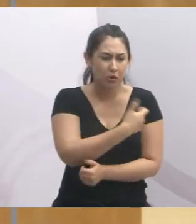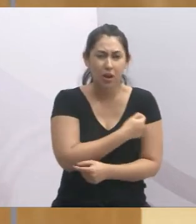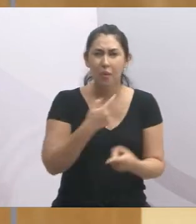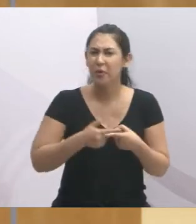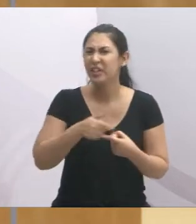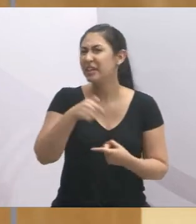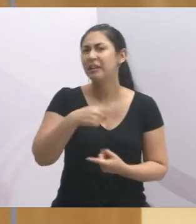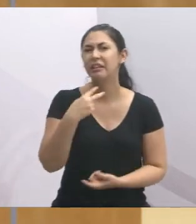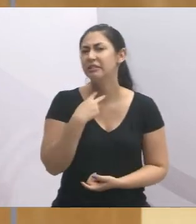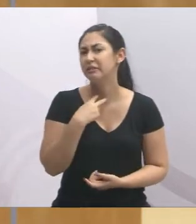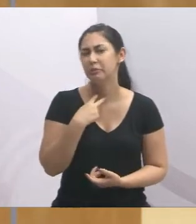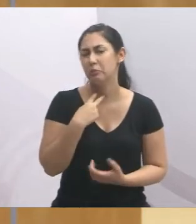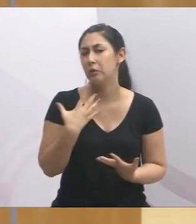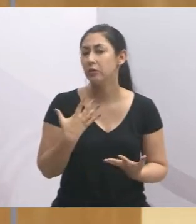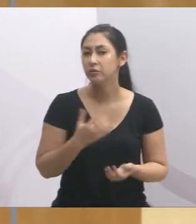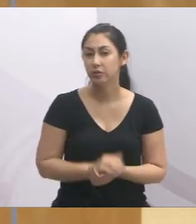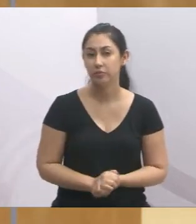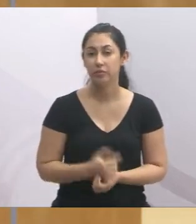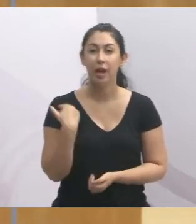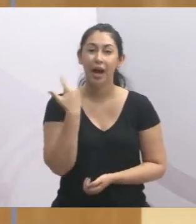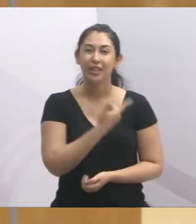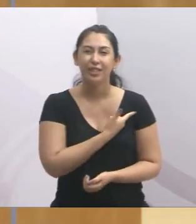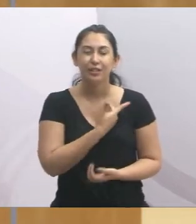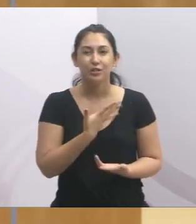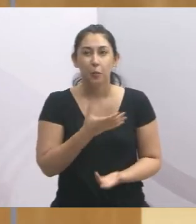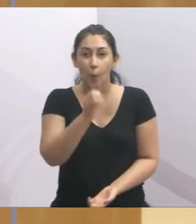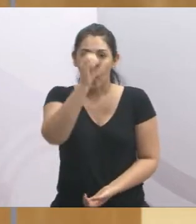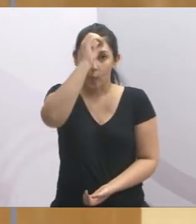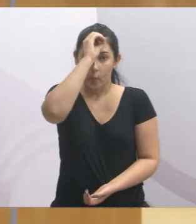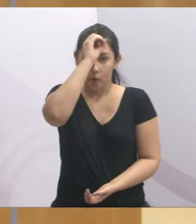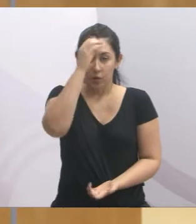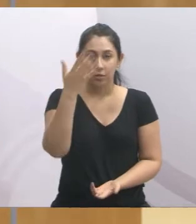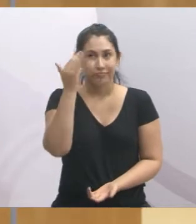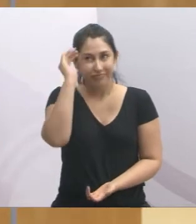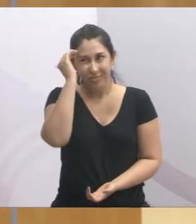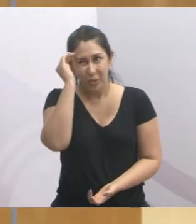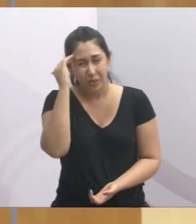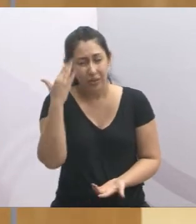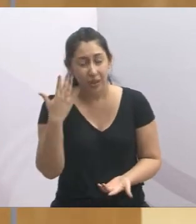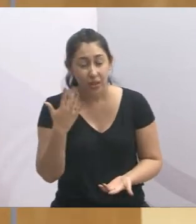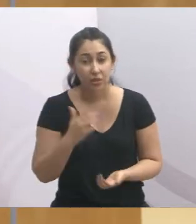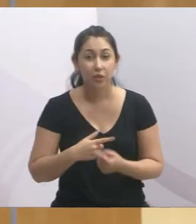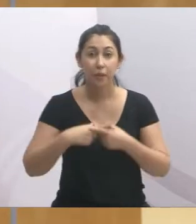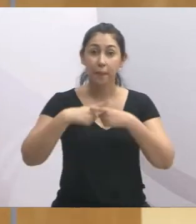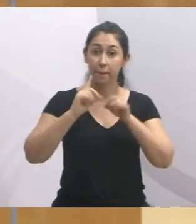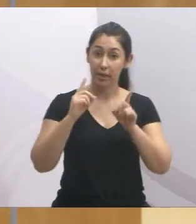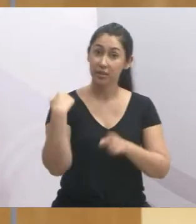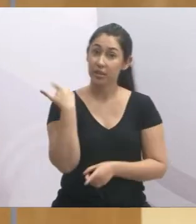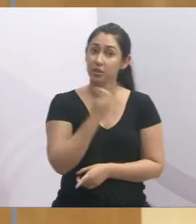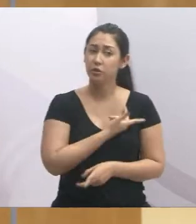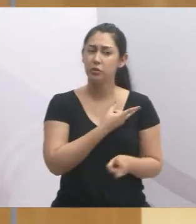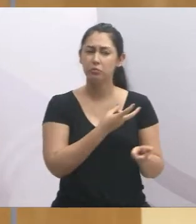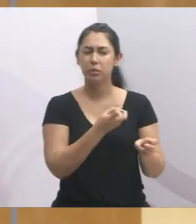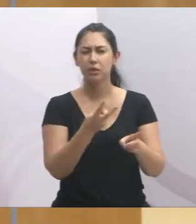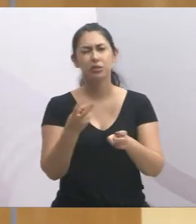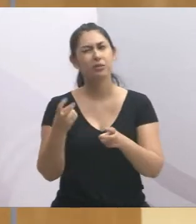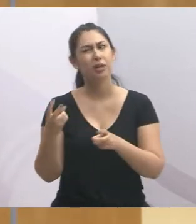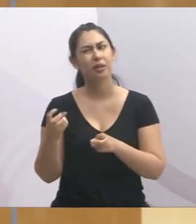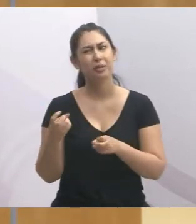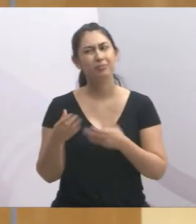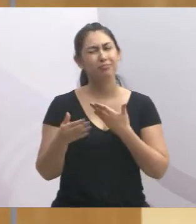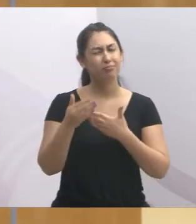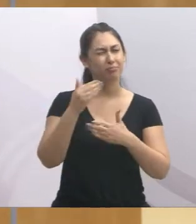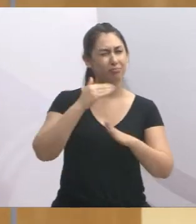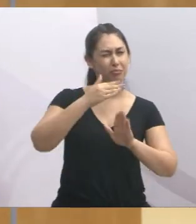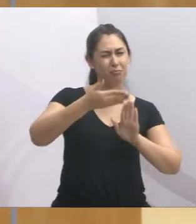Brasil não? Então, a gente é meio leigo no assunto, a gente não é da área da medicina, mas a gente começa a ver que por trás disso pode